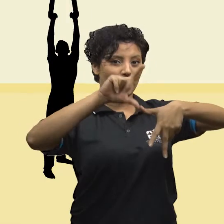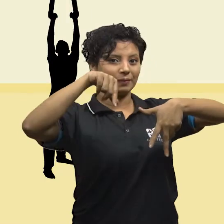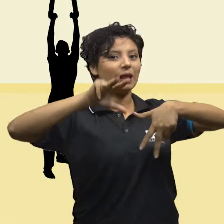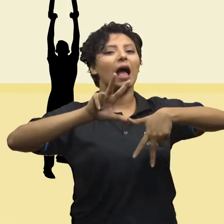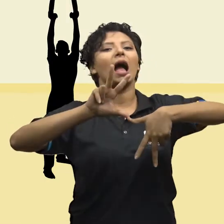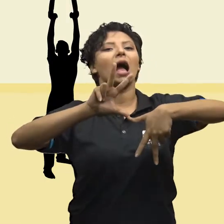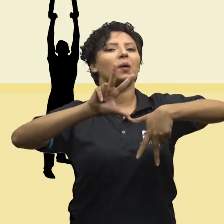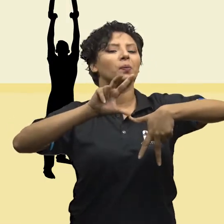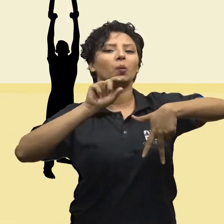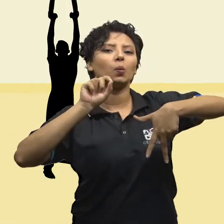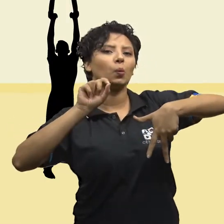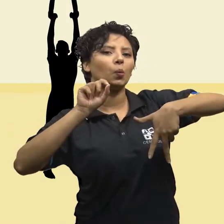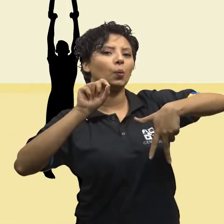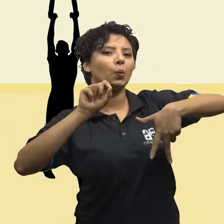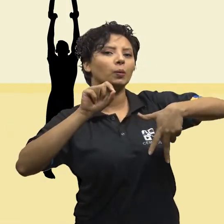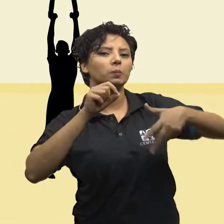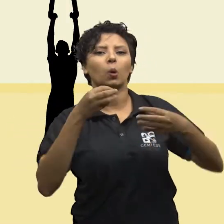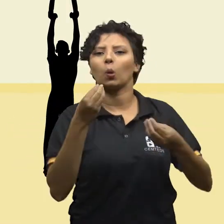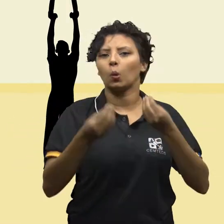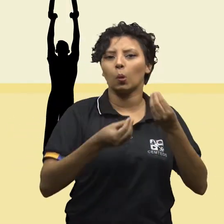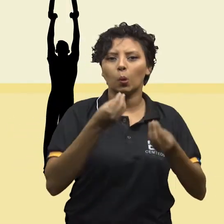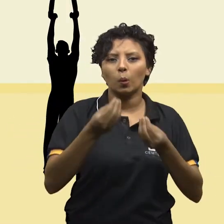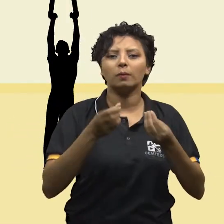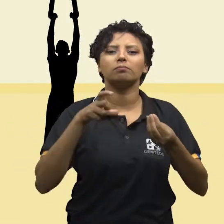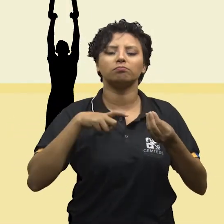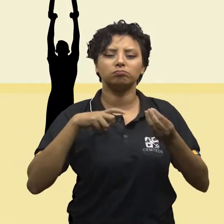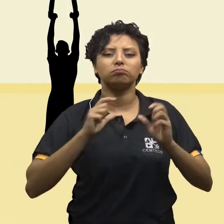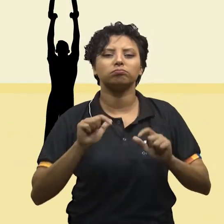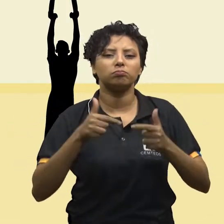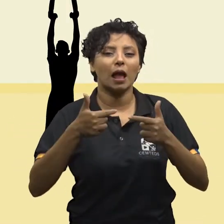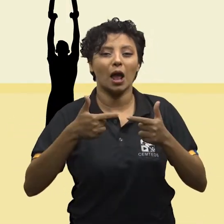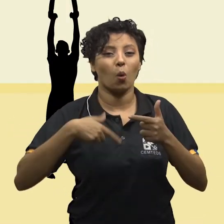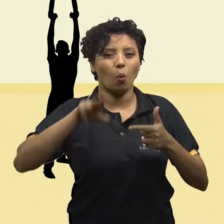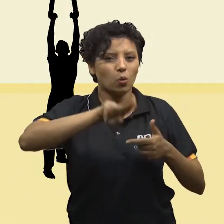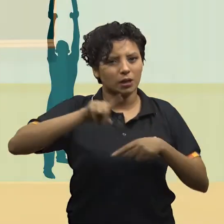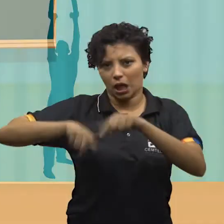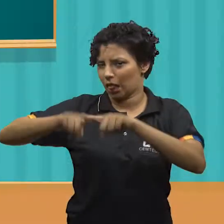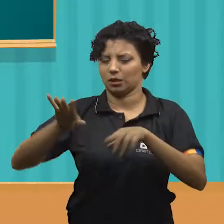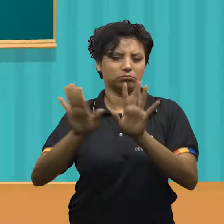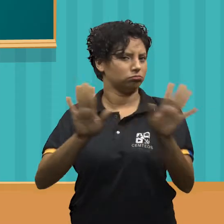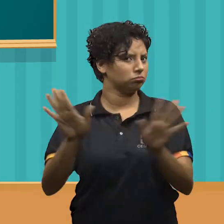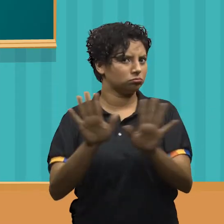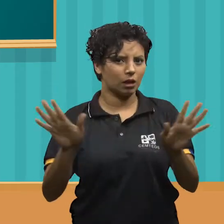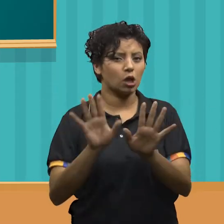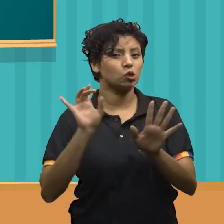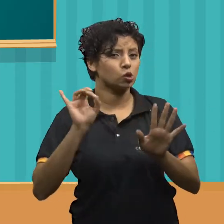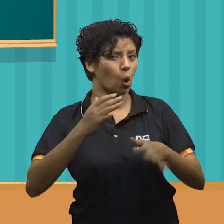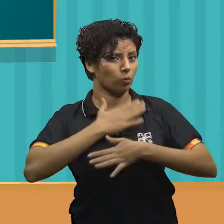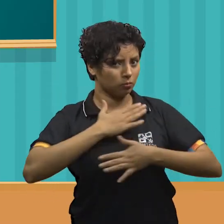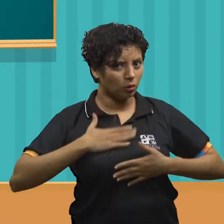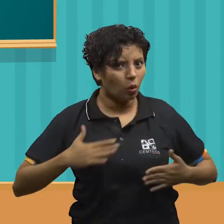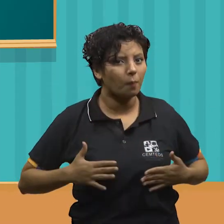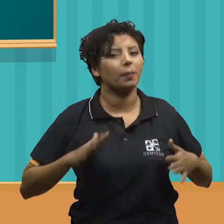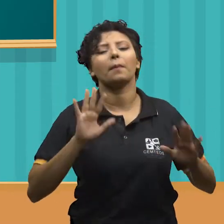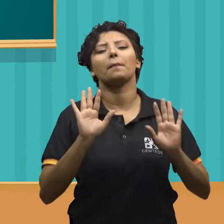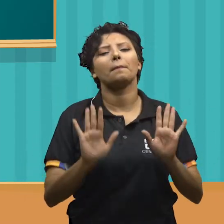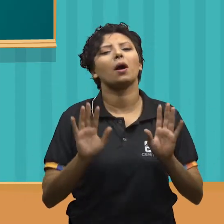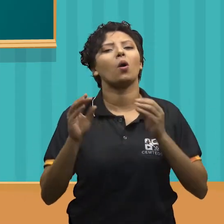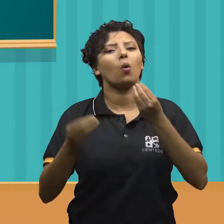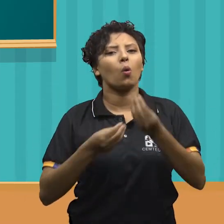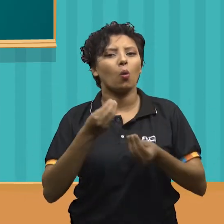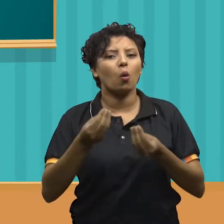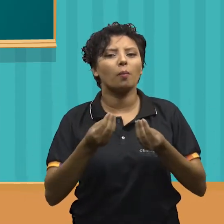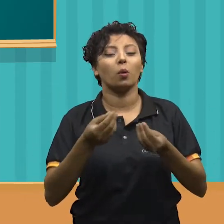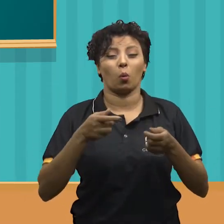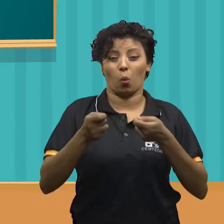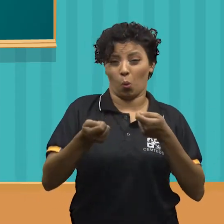A ginástica acrobática consiste na execução de exercícios sem utilização de aparelhos. Para a realização dessa modalidade, é